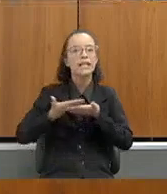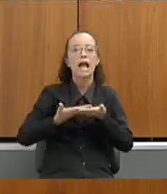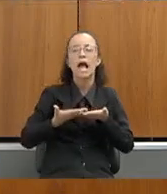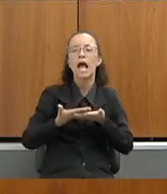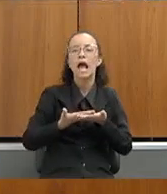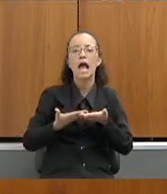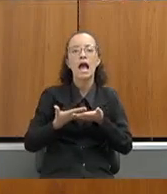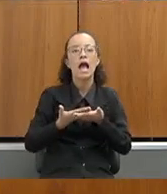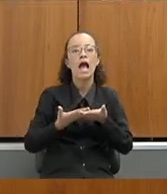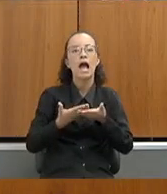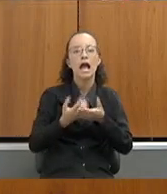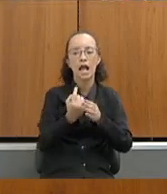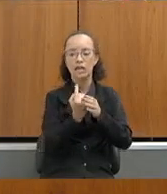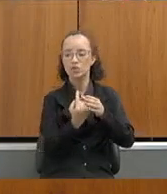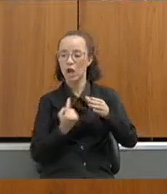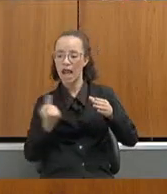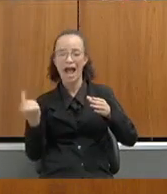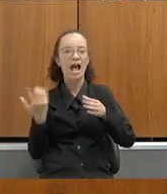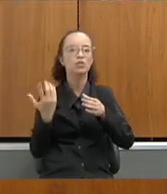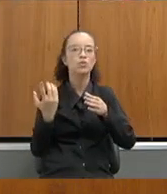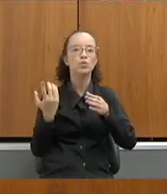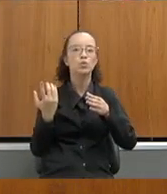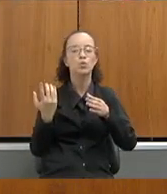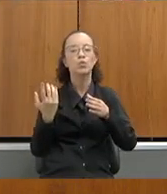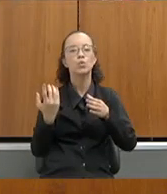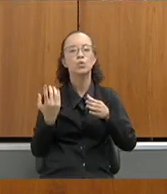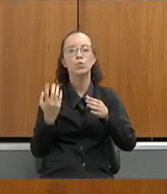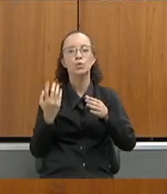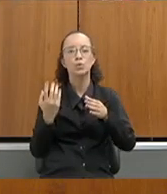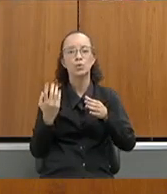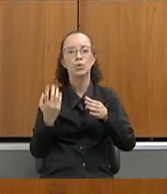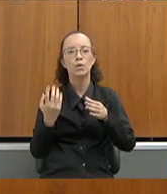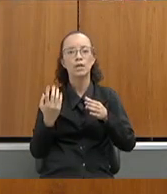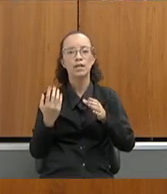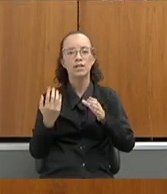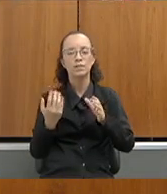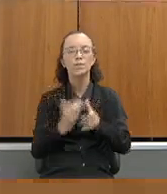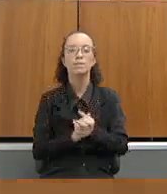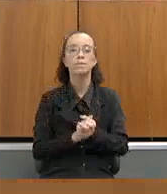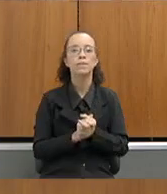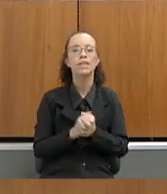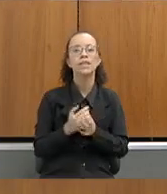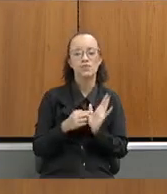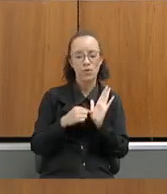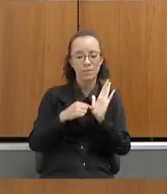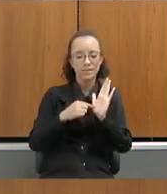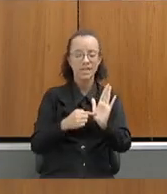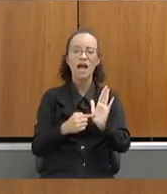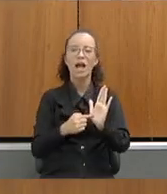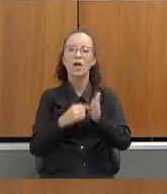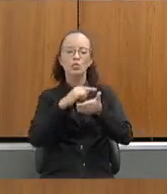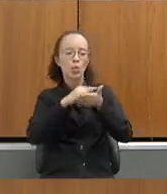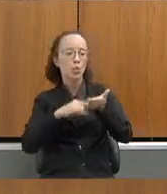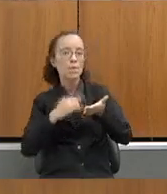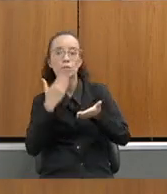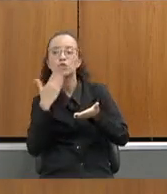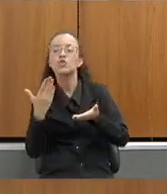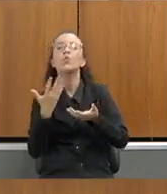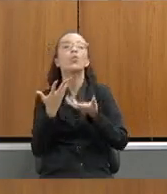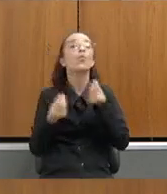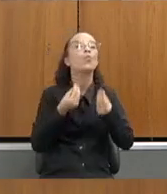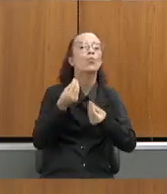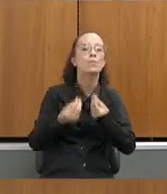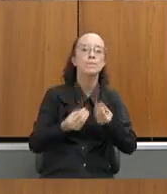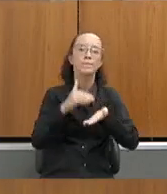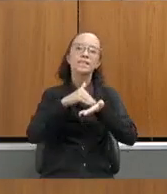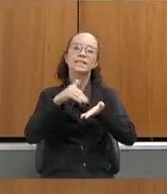isolado a ser tratado e extirpado do cotidiano da escola? Eu vou apresentar como requerimento essa sugestão, que